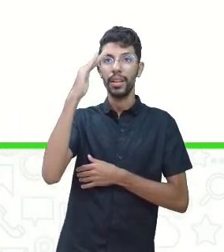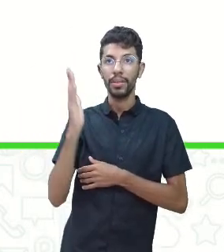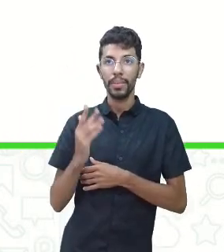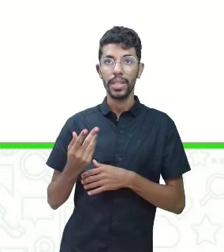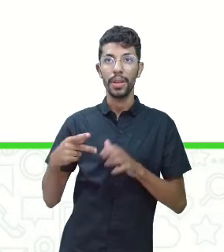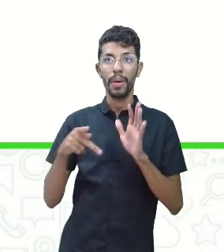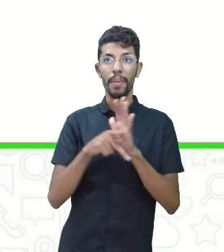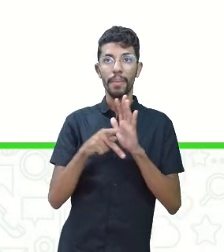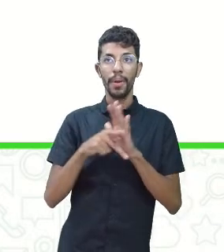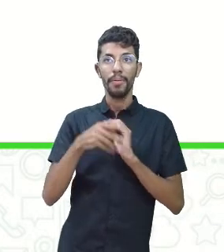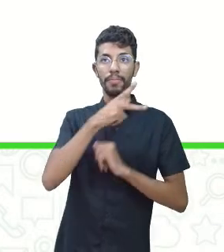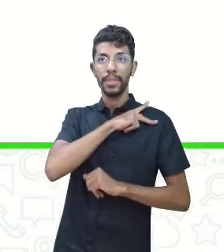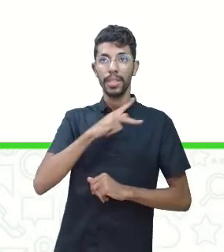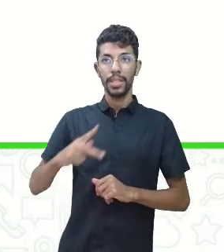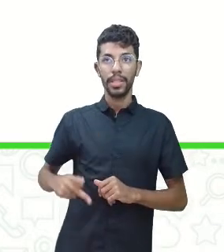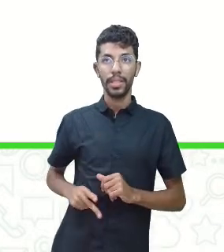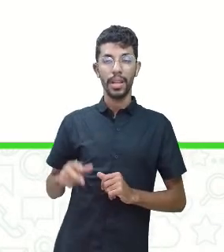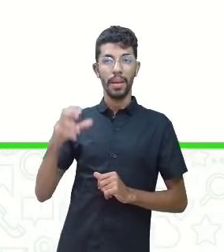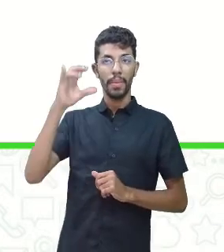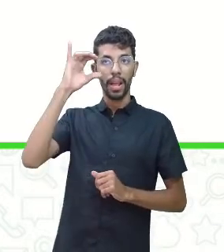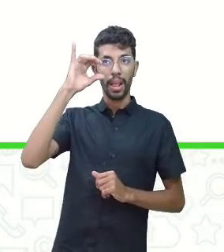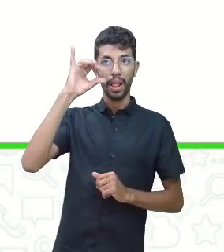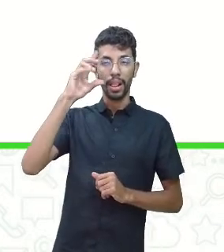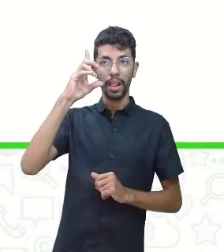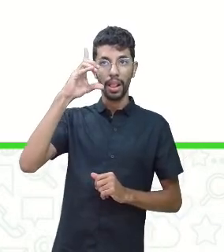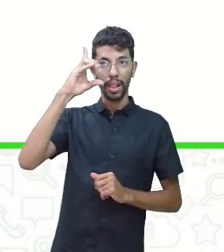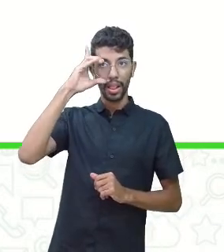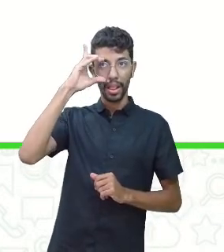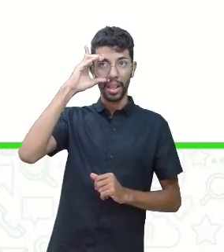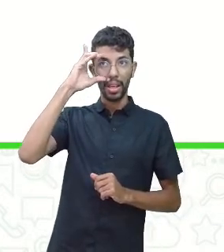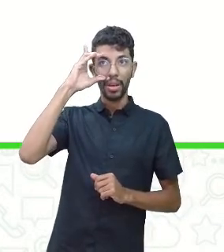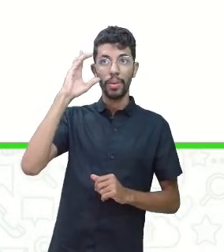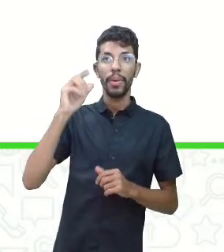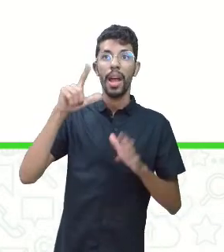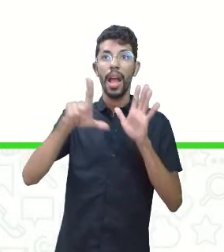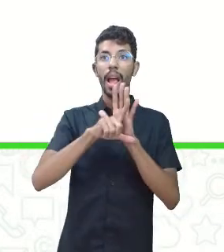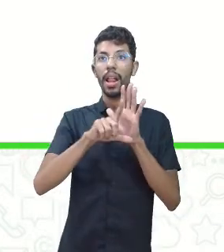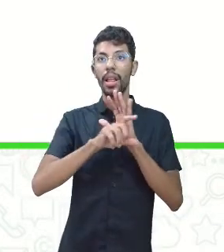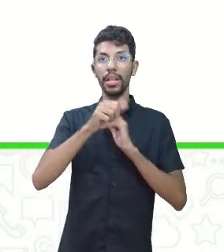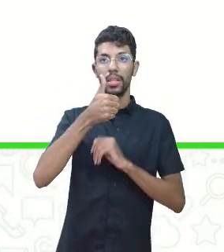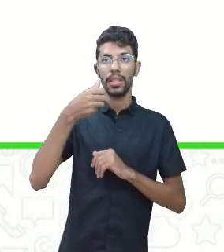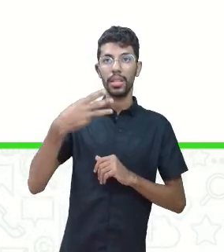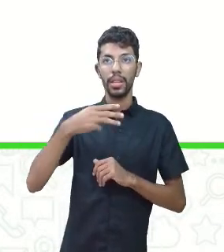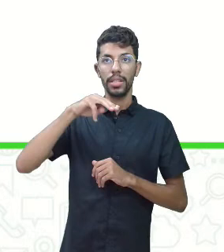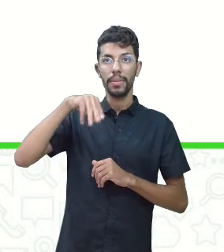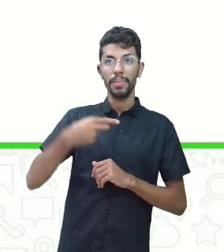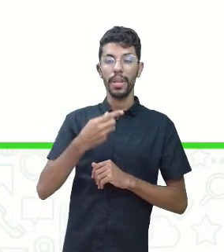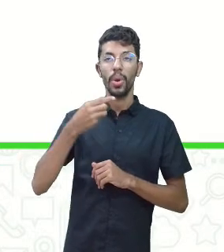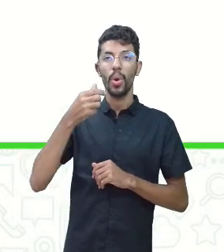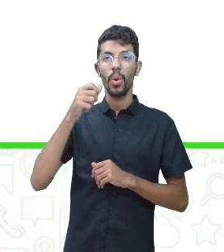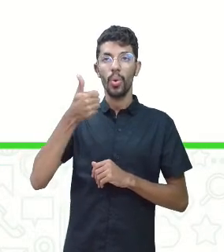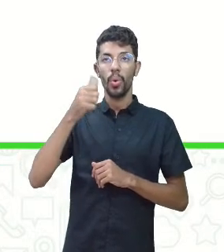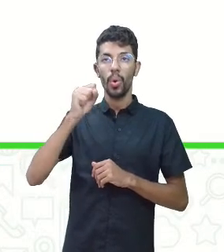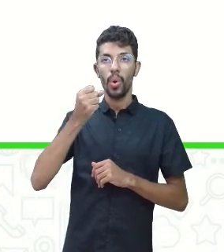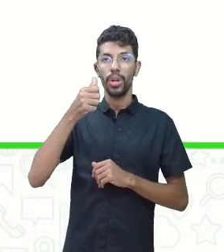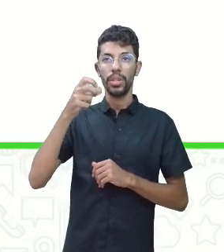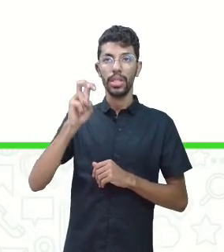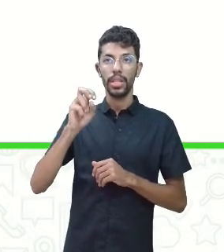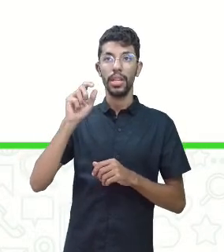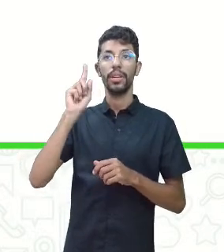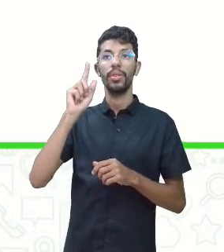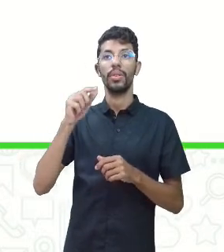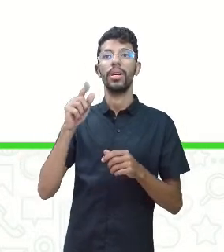Rousseff a lei 13.185, que institui o programa de combate à